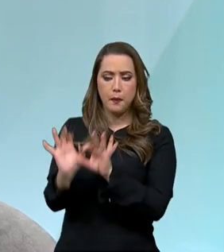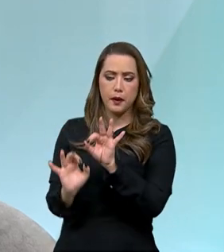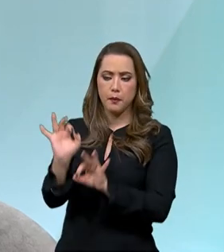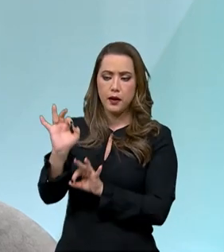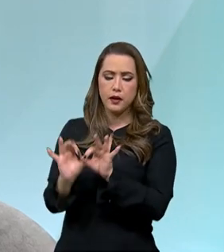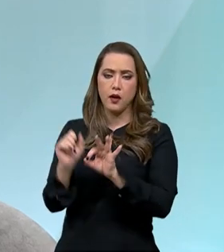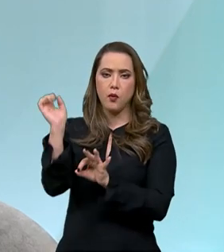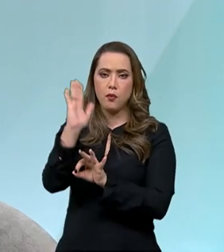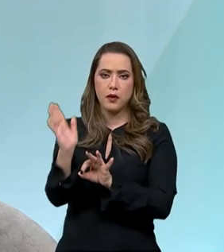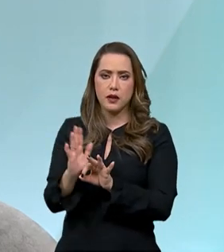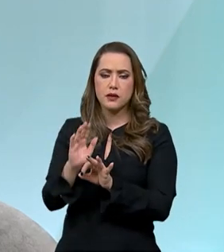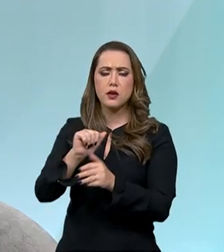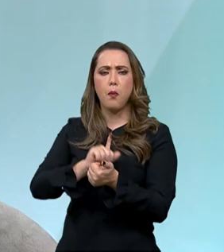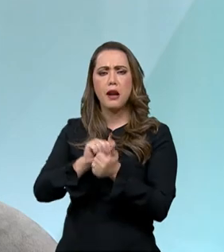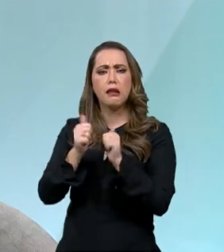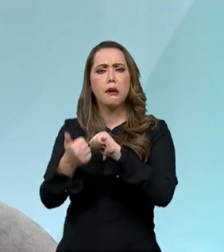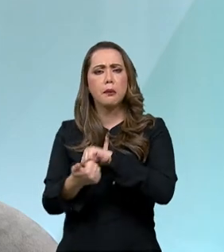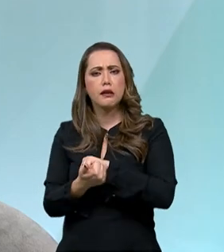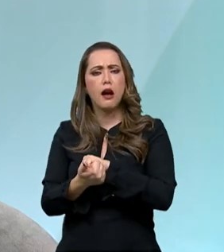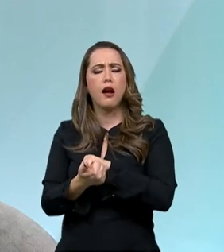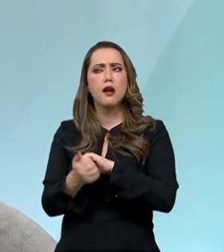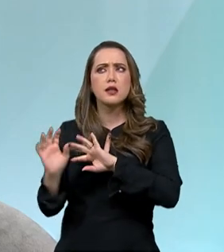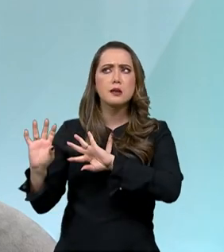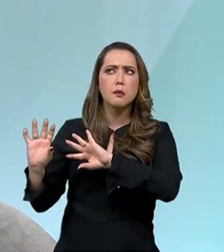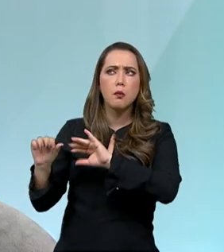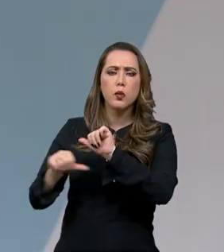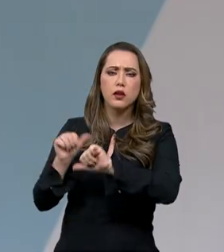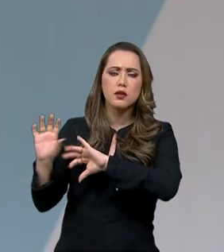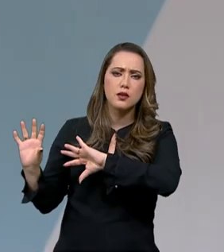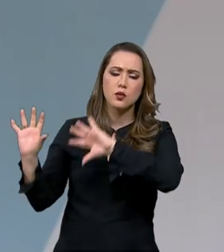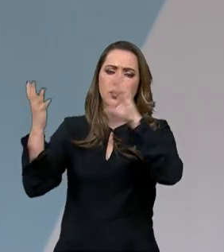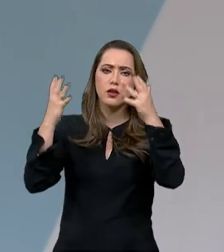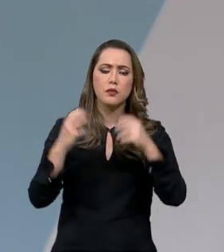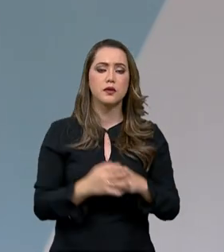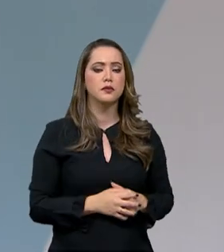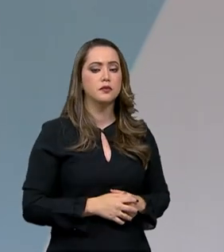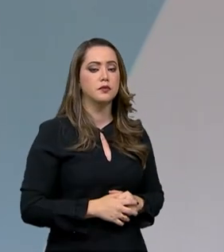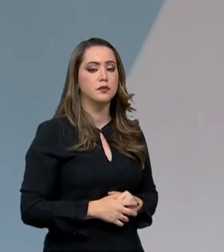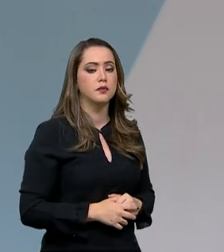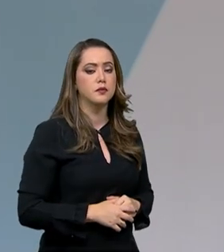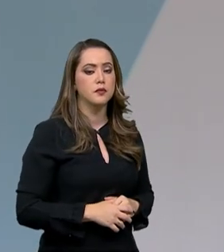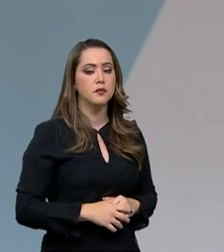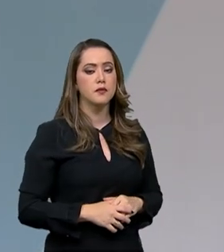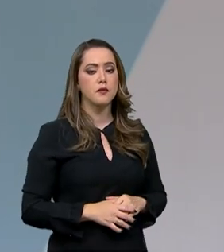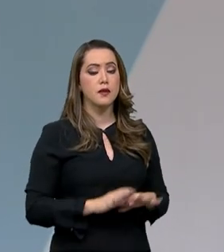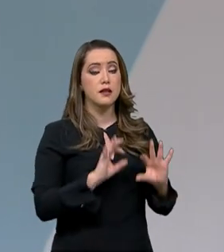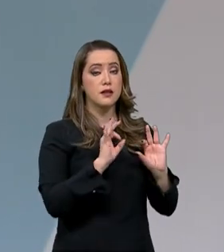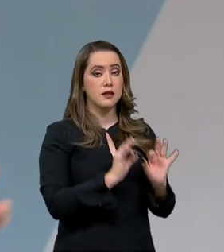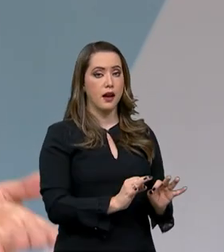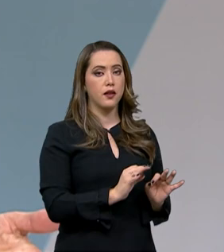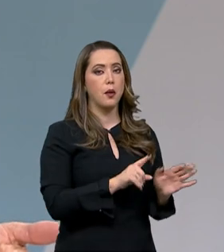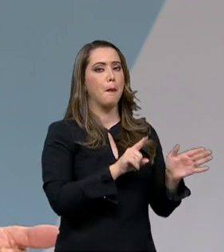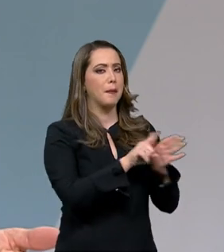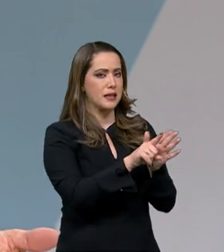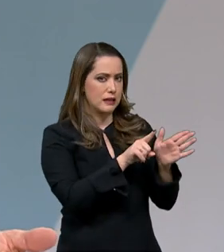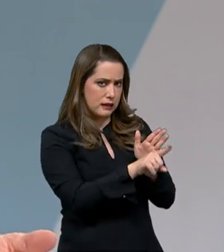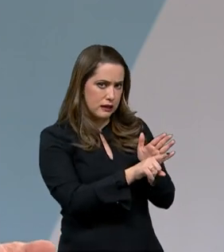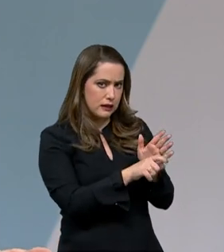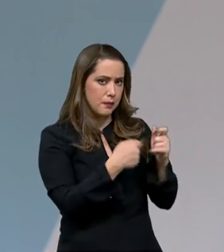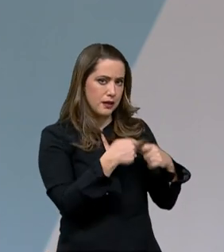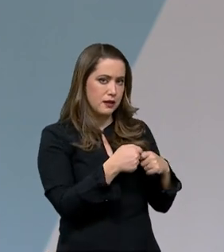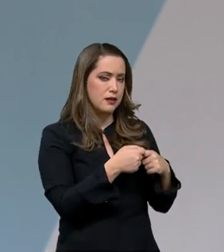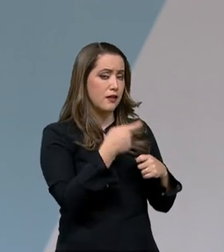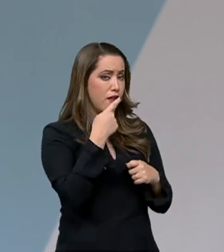brasileira para se adaptar a esse cenário de mudanças climáticas. Tá certo. Agora, gente fala de pesquisa, tem que falar de financiamento de